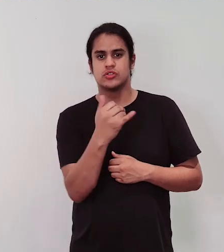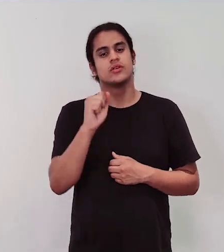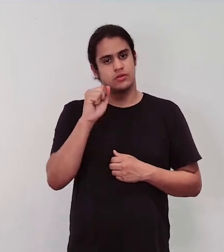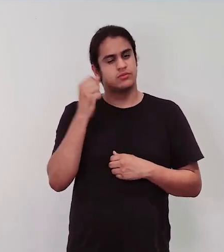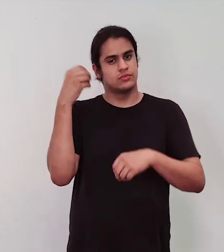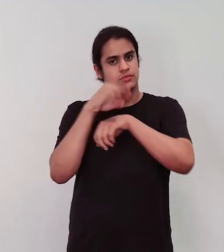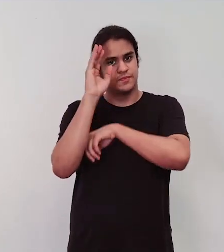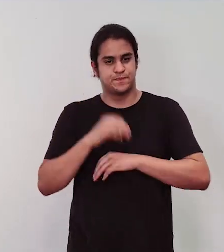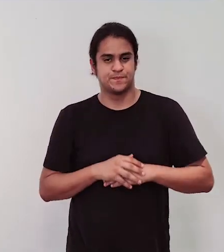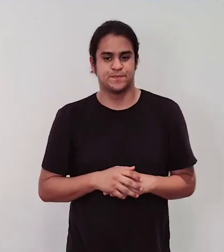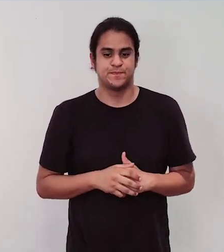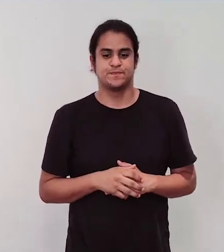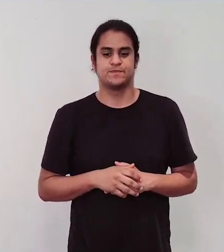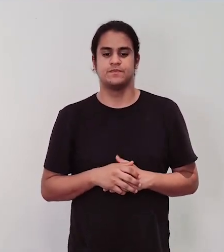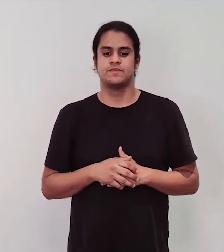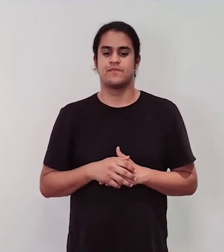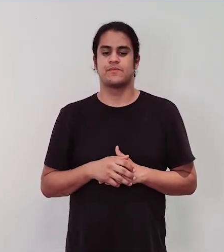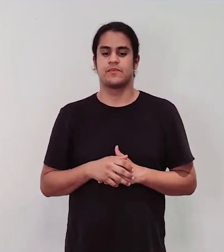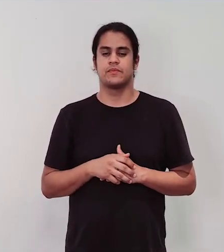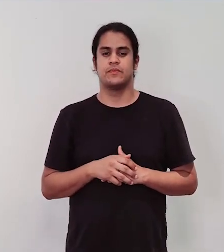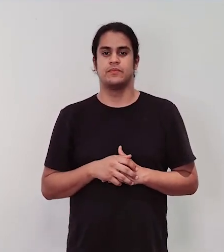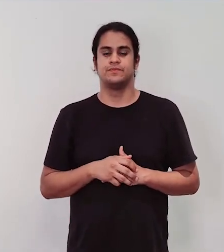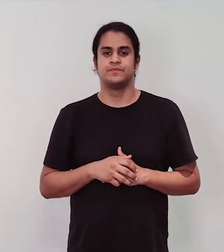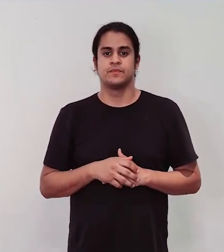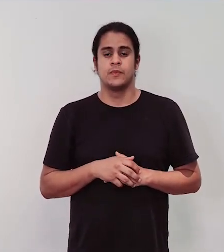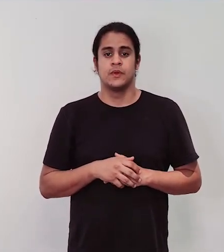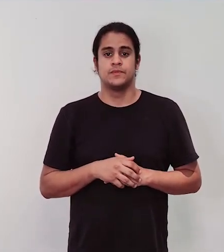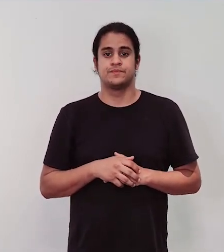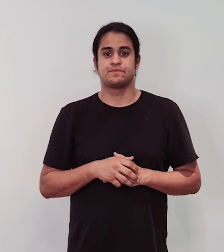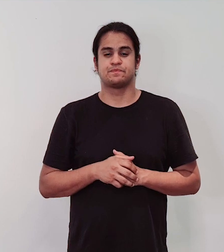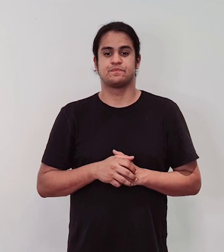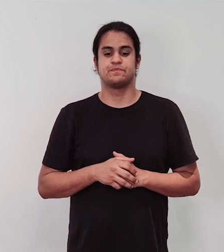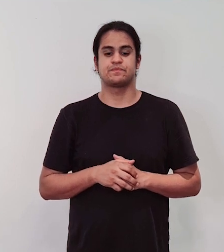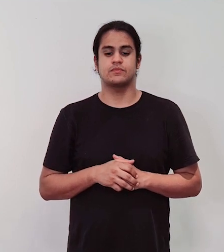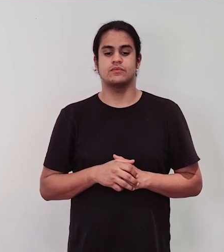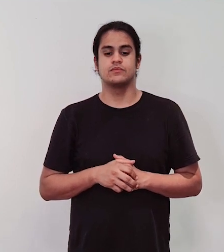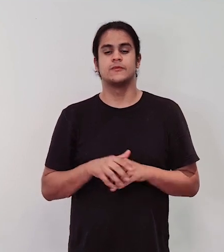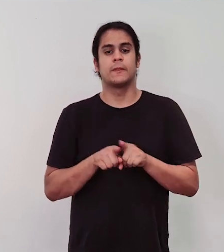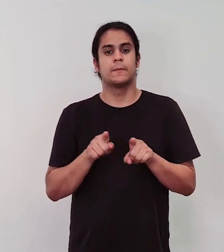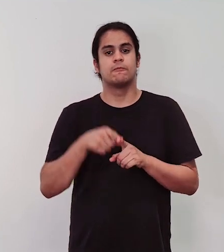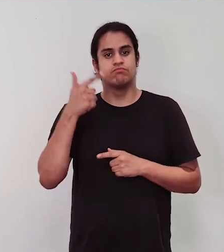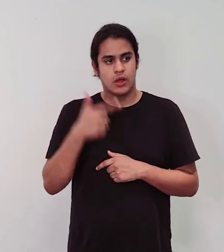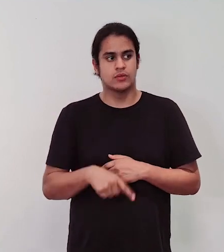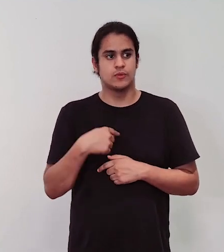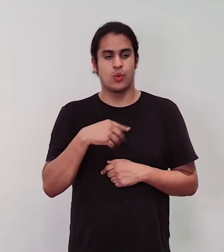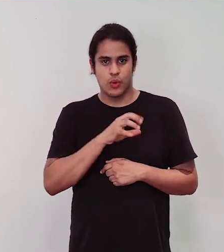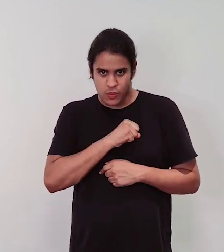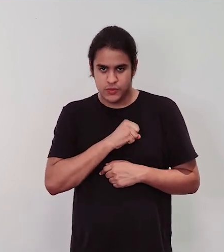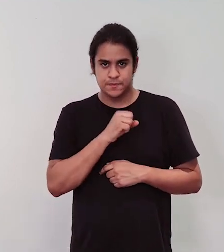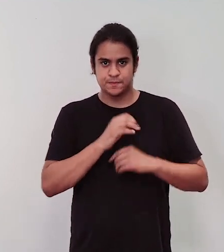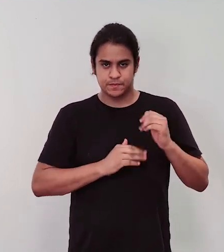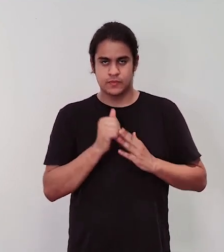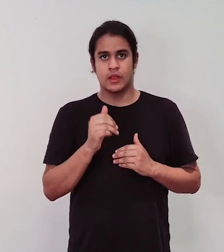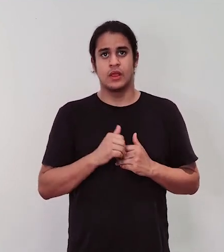valiosa outra coisa que eu eu gosto de fazer é tentar usar